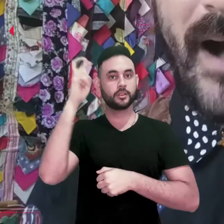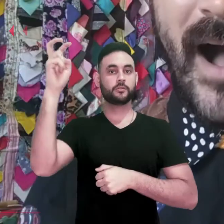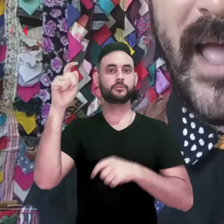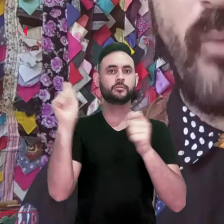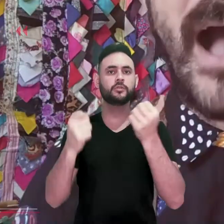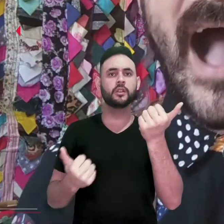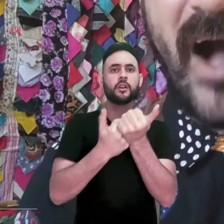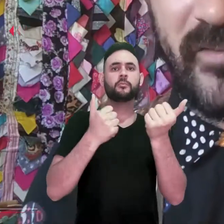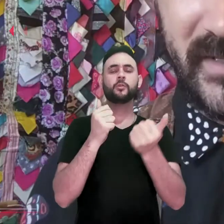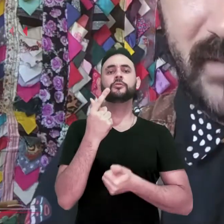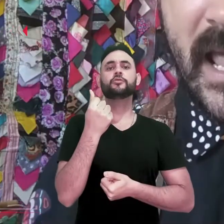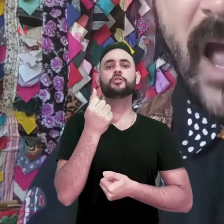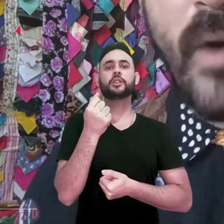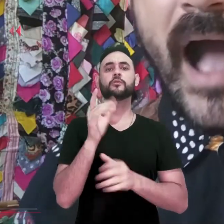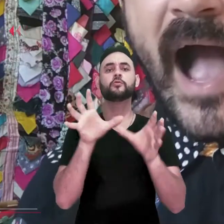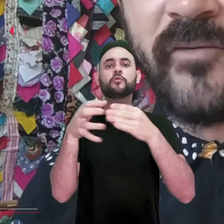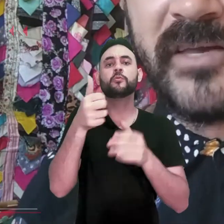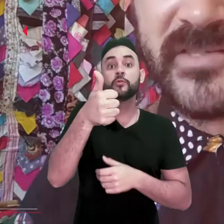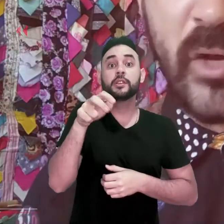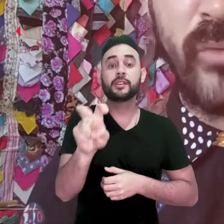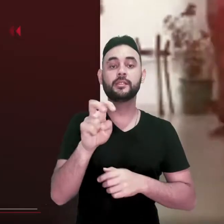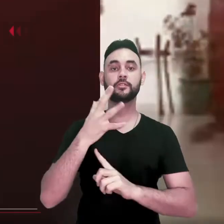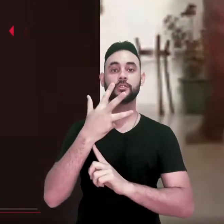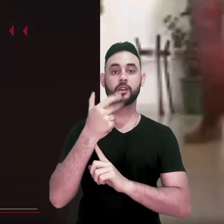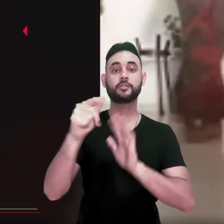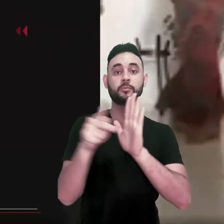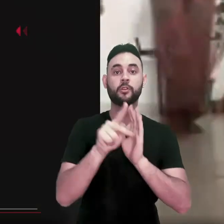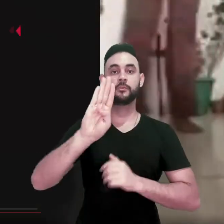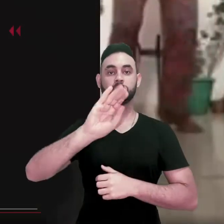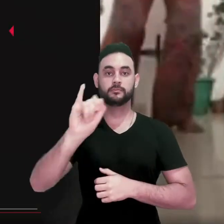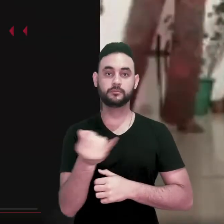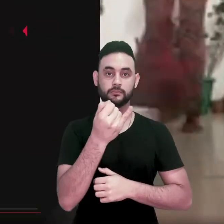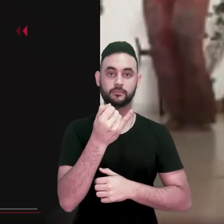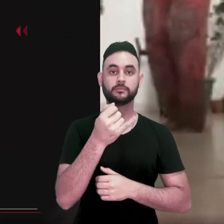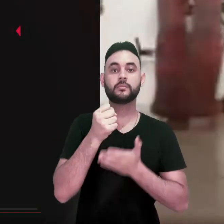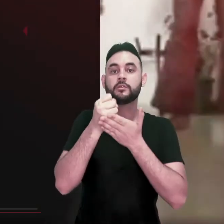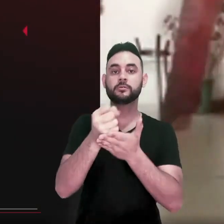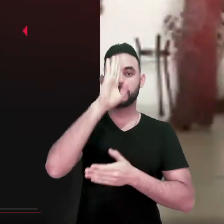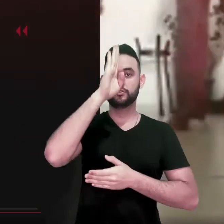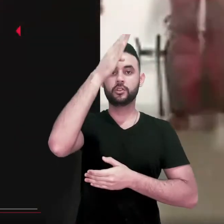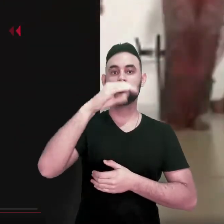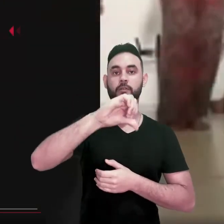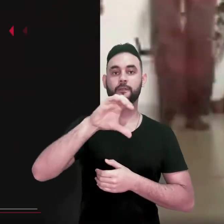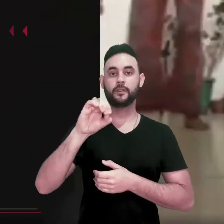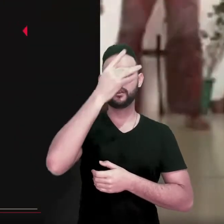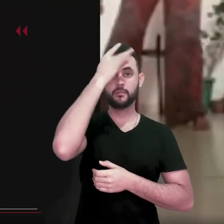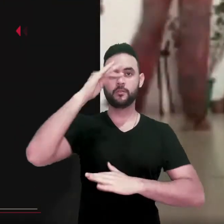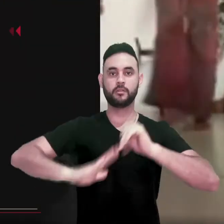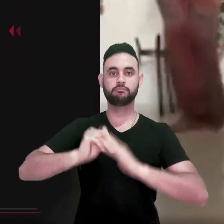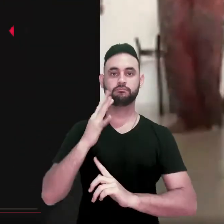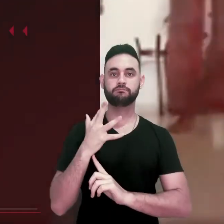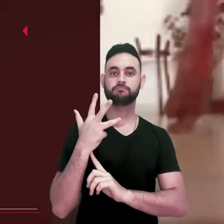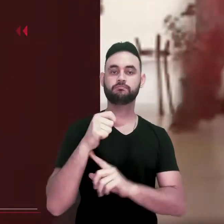apoio financeiro para 15 grupos artísticos do território do Grande Bom Jardim, beneficiando diretamente 90 artistas